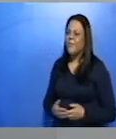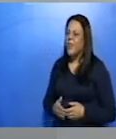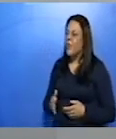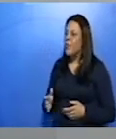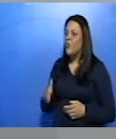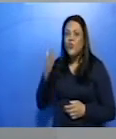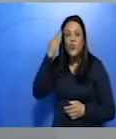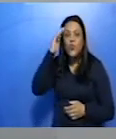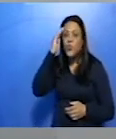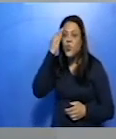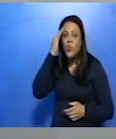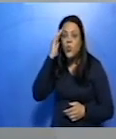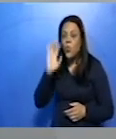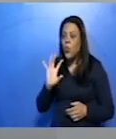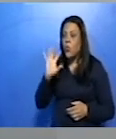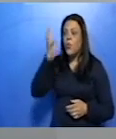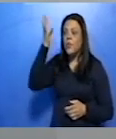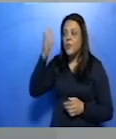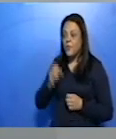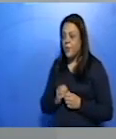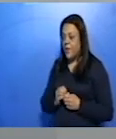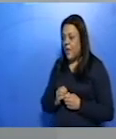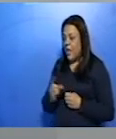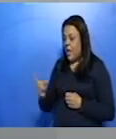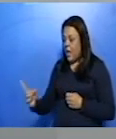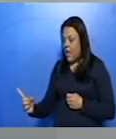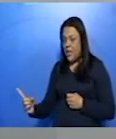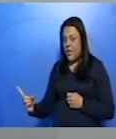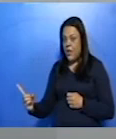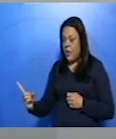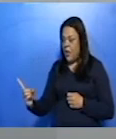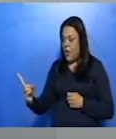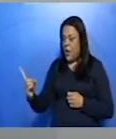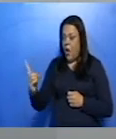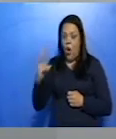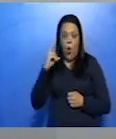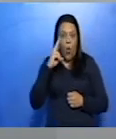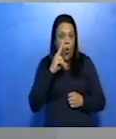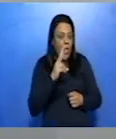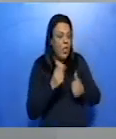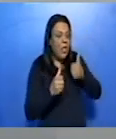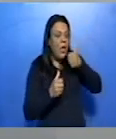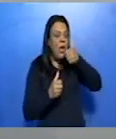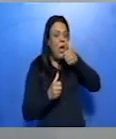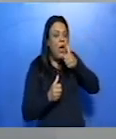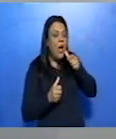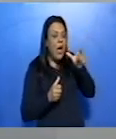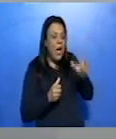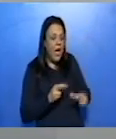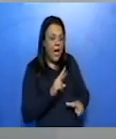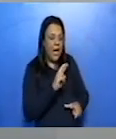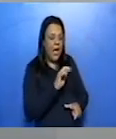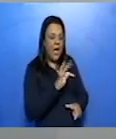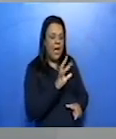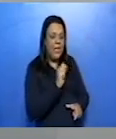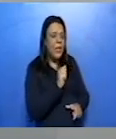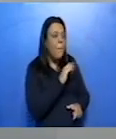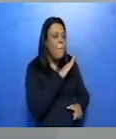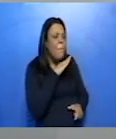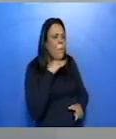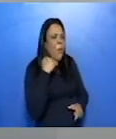imprevisível. Ele se depara com Rita morta e ensanguentada sobre o sofá. nesse momento